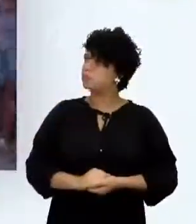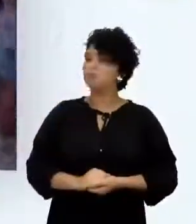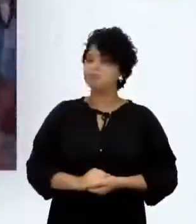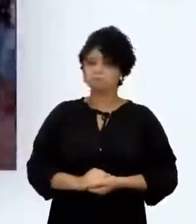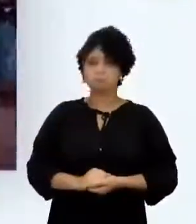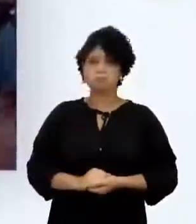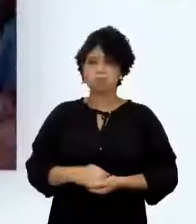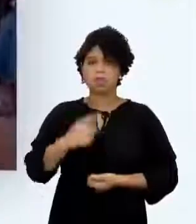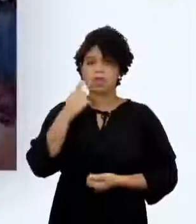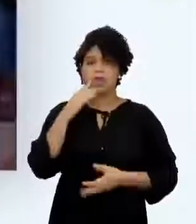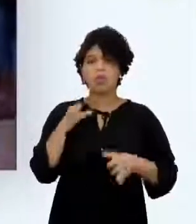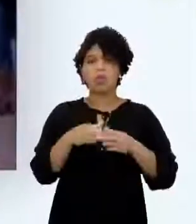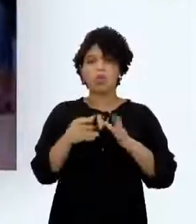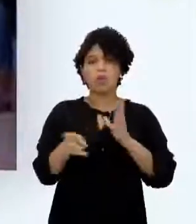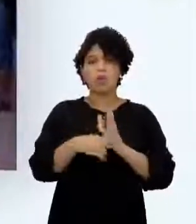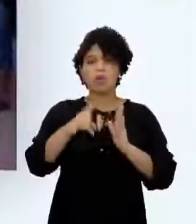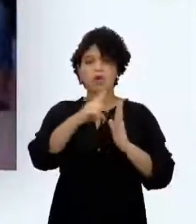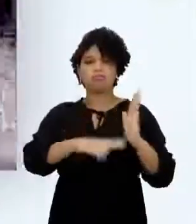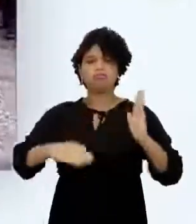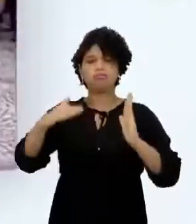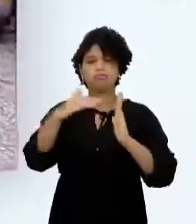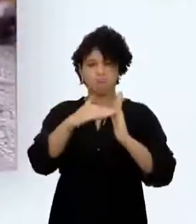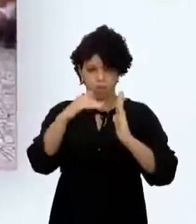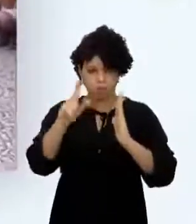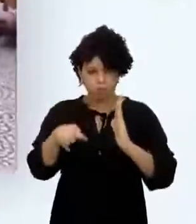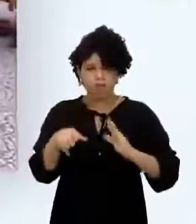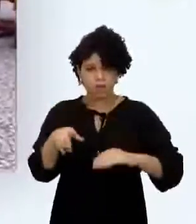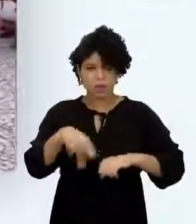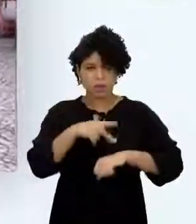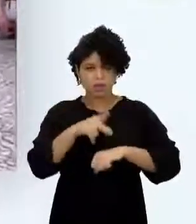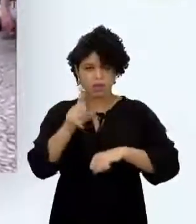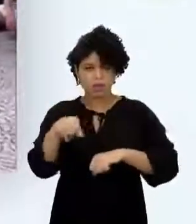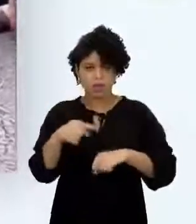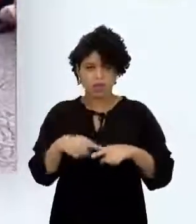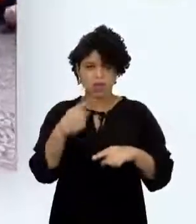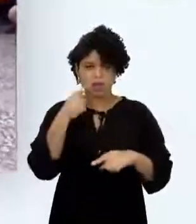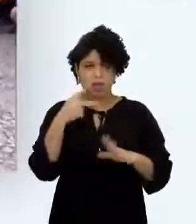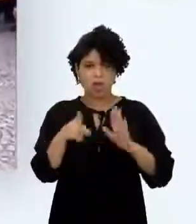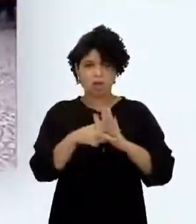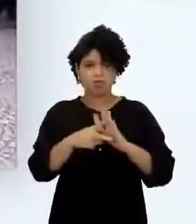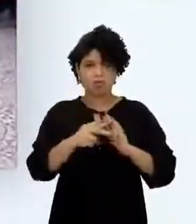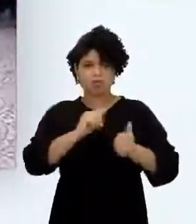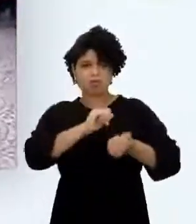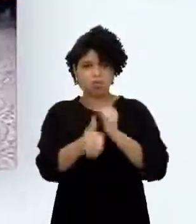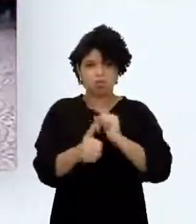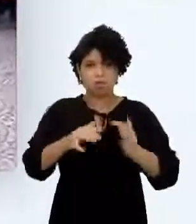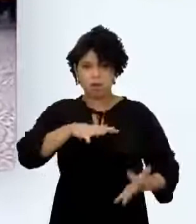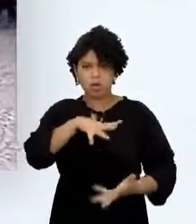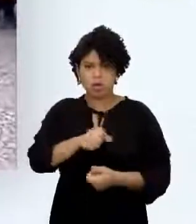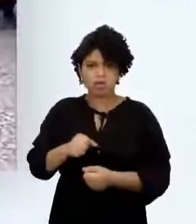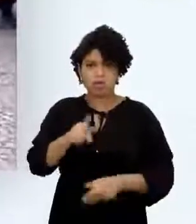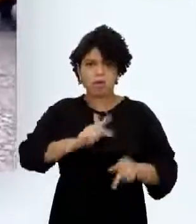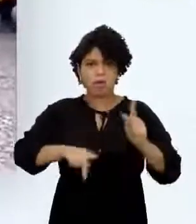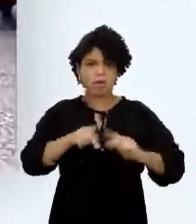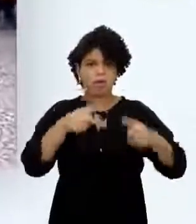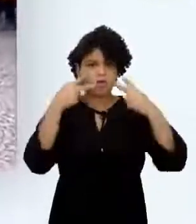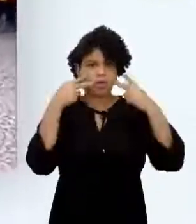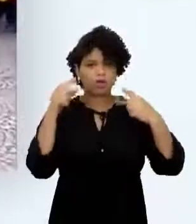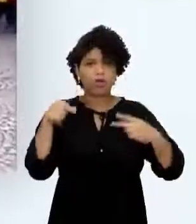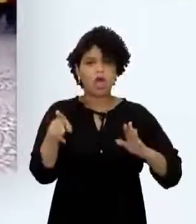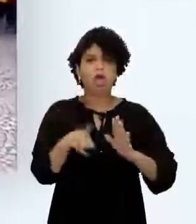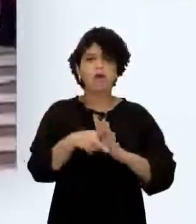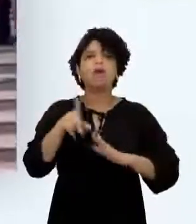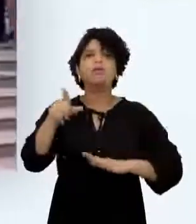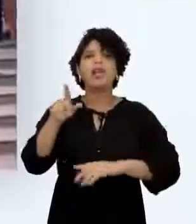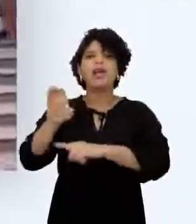Os Maori, povo da Nova Zelândia, estão chamando a atenção Nos jogos mundiais dos povos indígenas em Palmas,